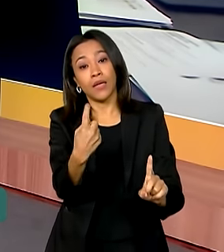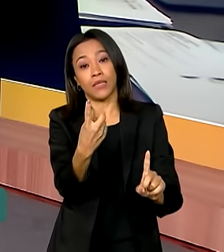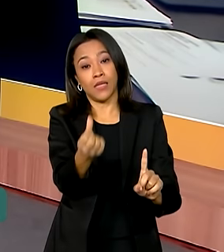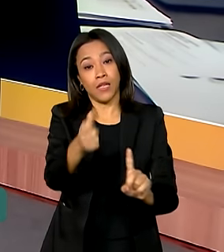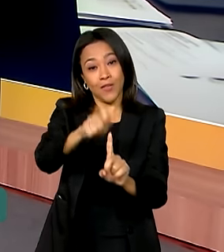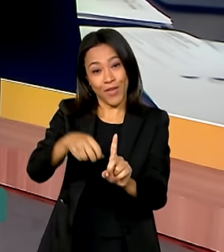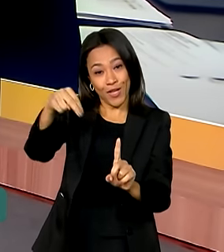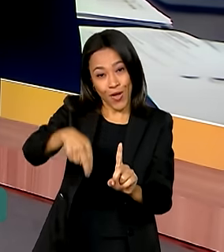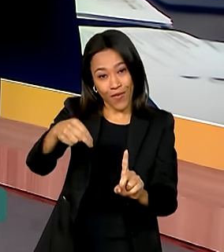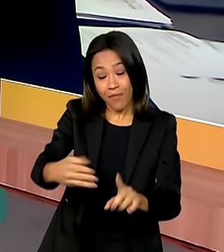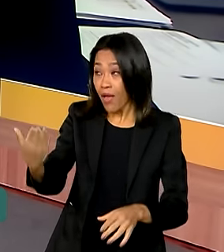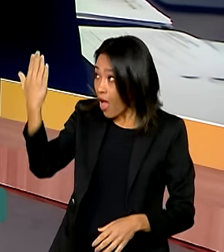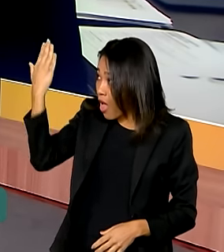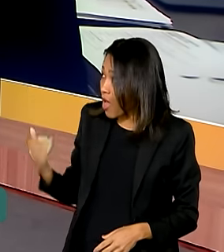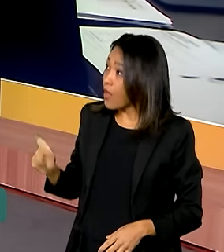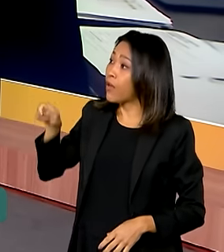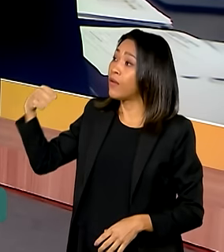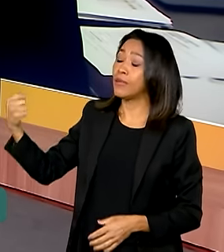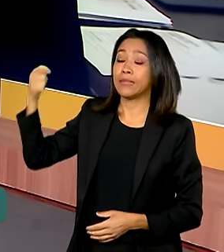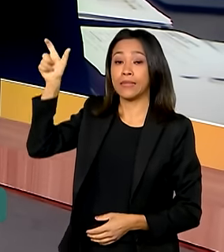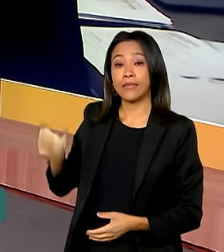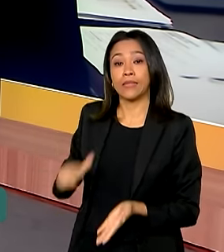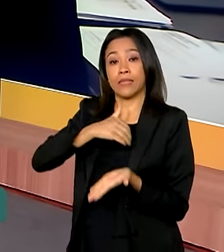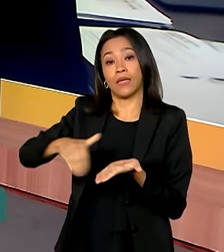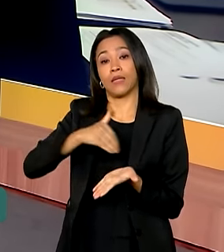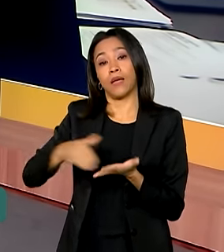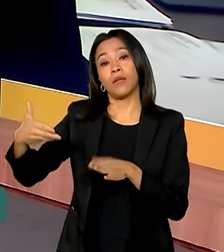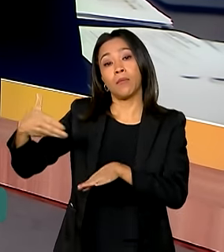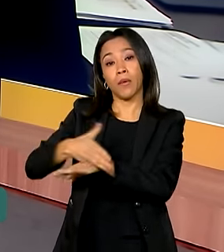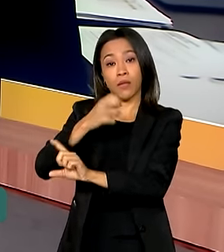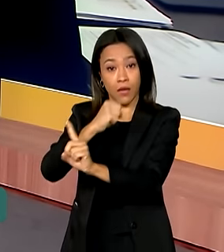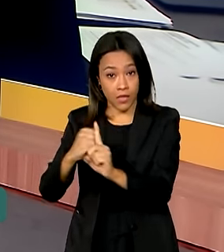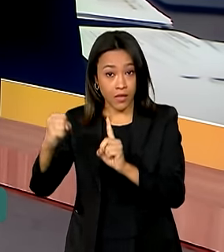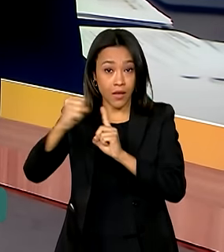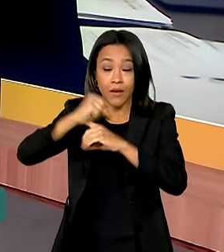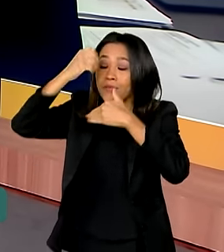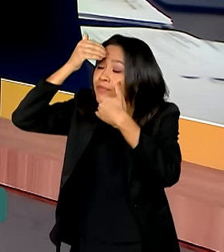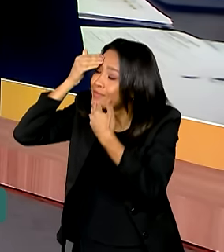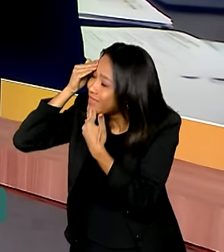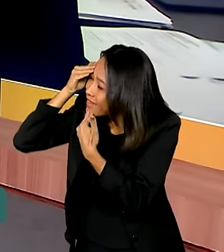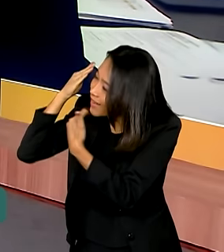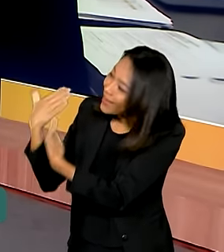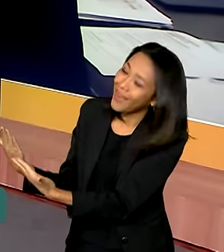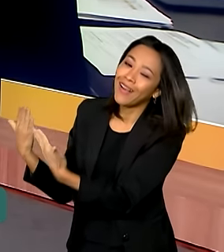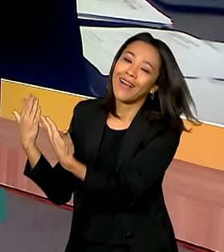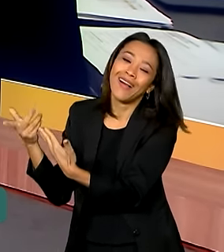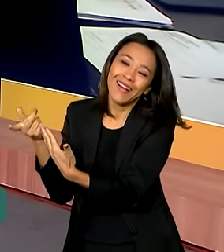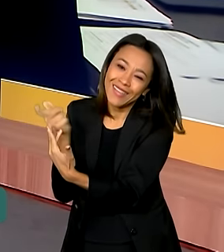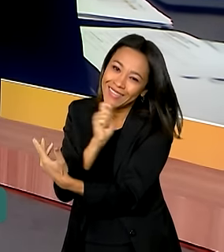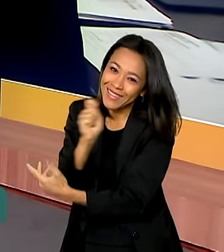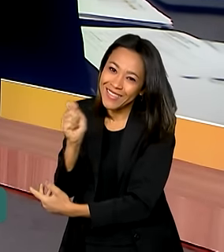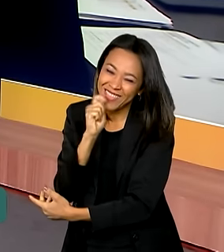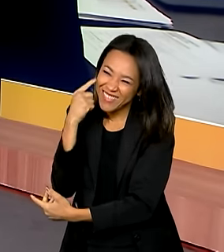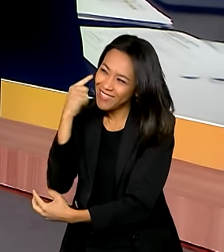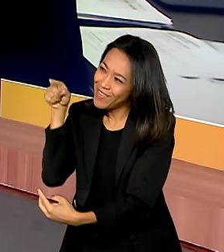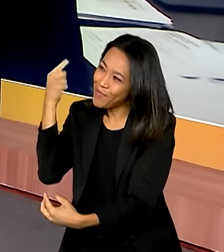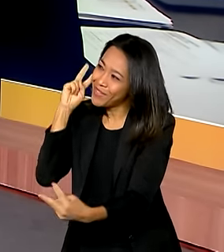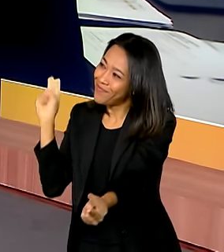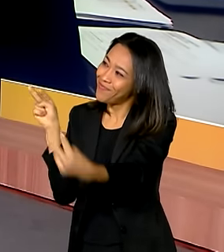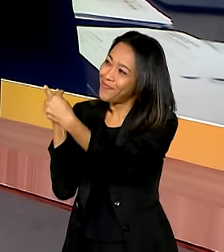Renato Simões, Secretário Nacional de Participação Social, muito obrigada pela gentileza da entrevista e até uma próxima.